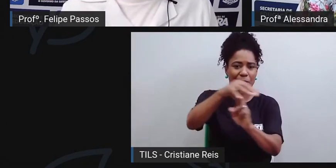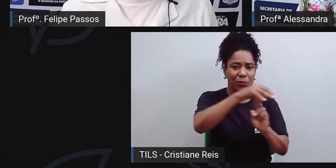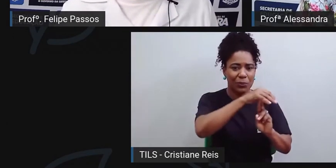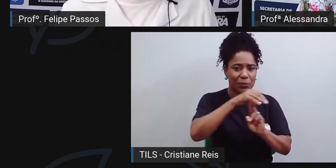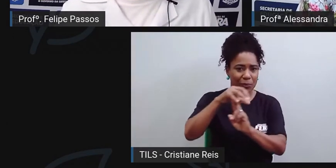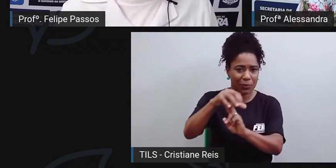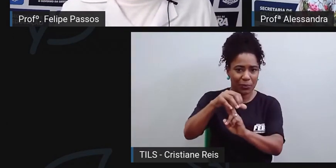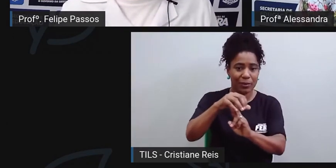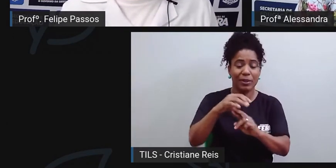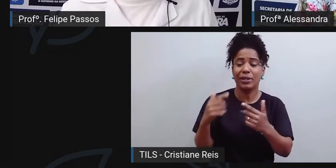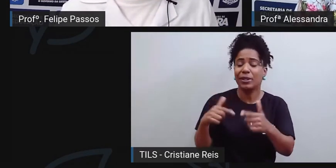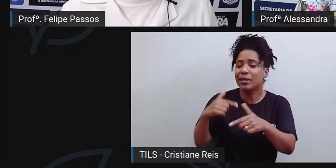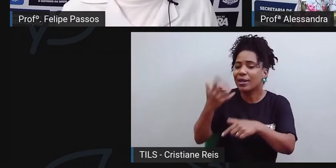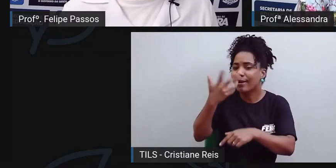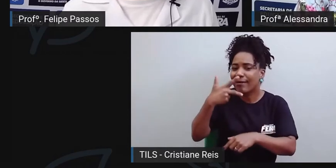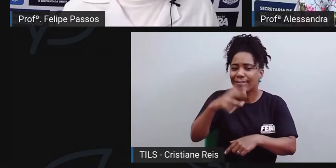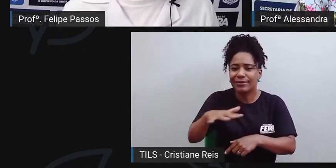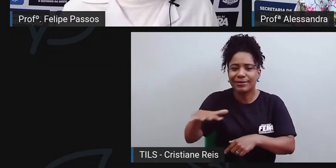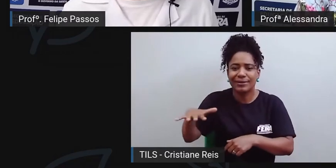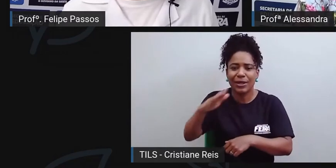a esse tipo de relação de trabalho aí?